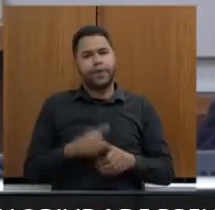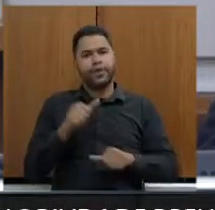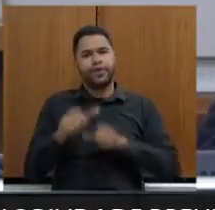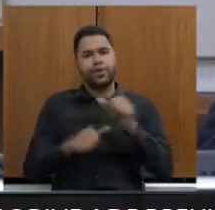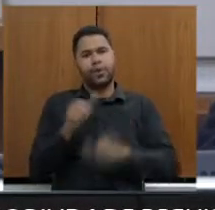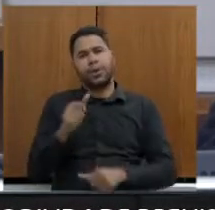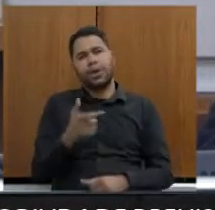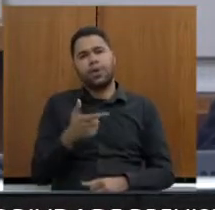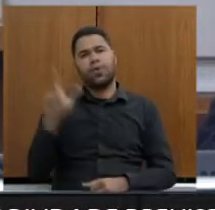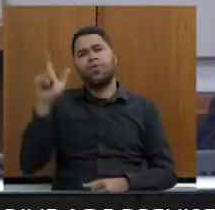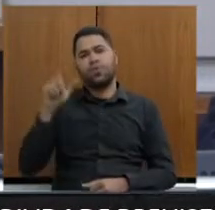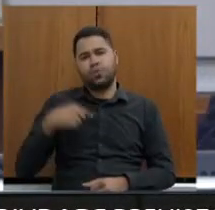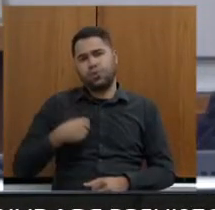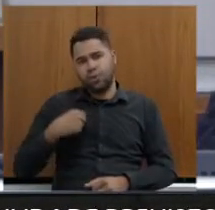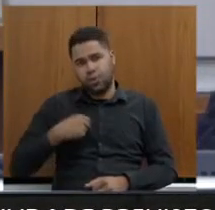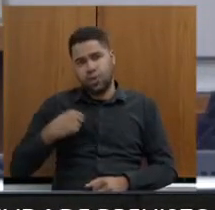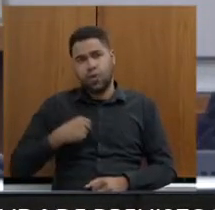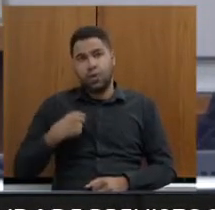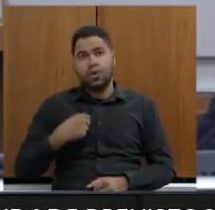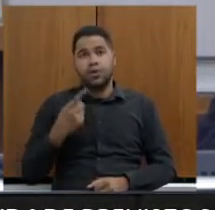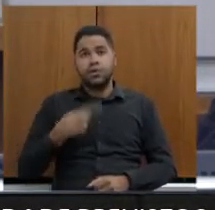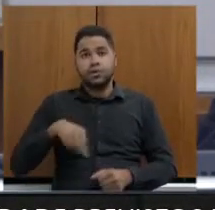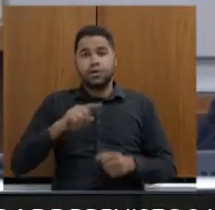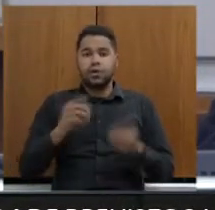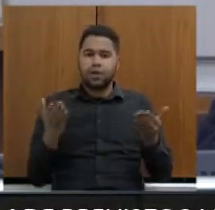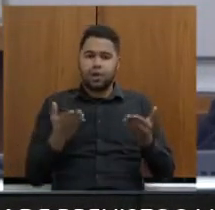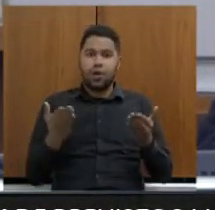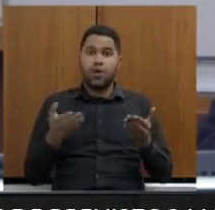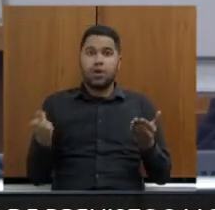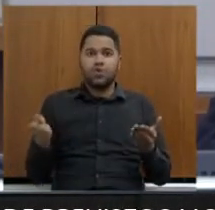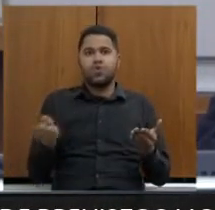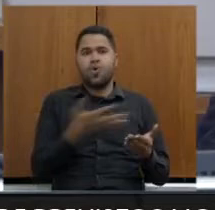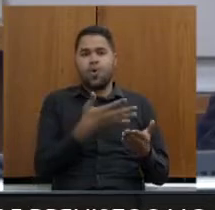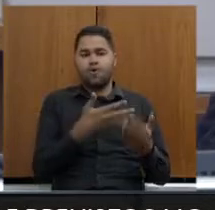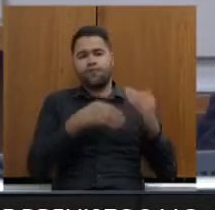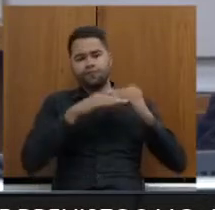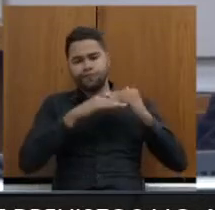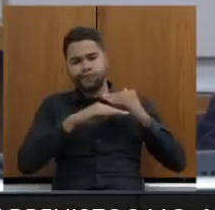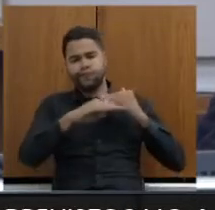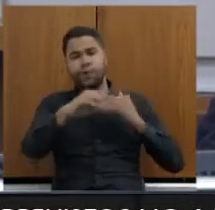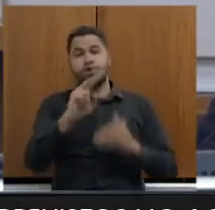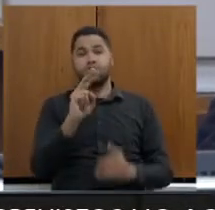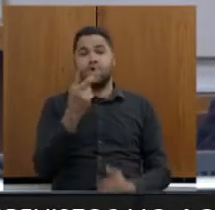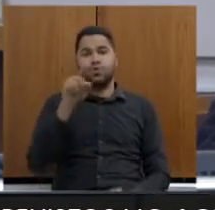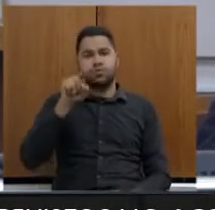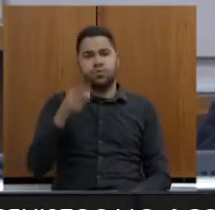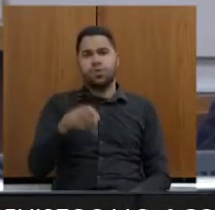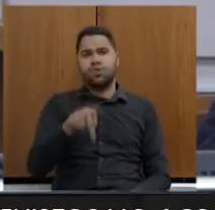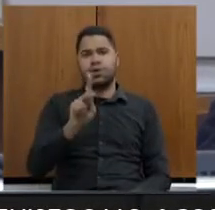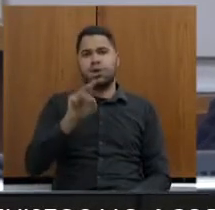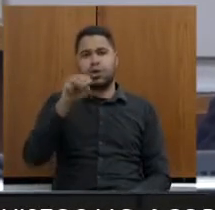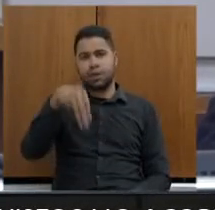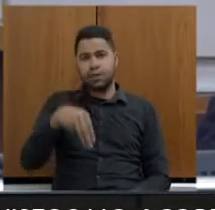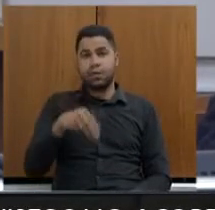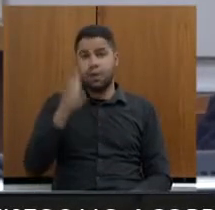o pano. Então, o que nós estamos fazendo é trocando o pano do asfalto. Então, são 2 mil quilômetros. Vai resolver todos os problemas?